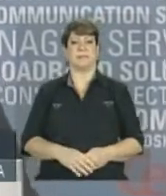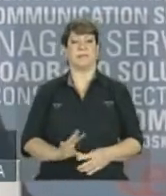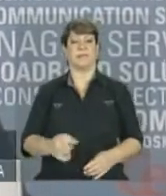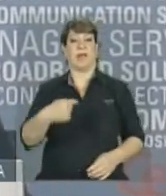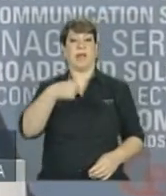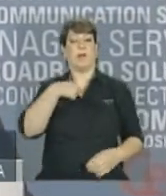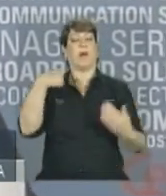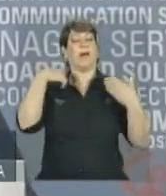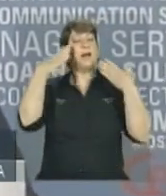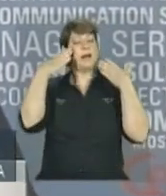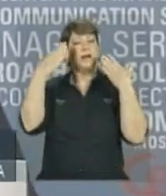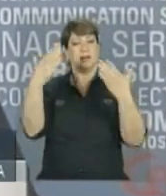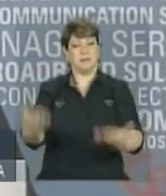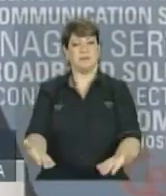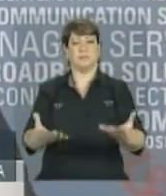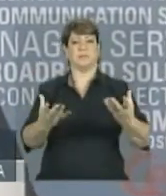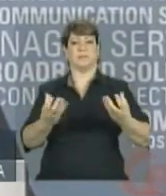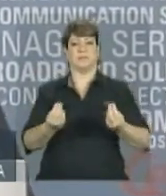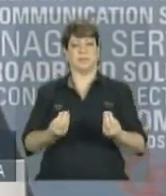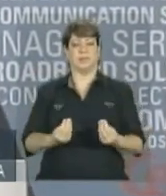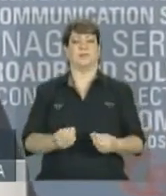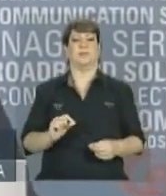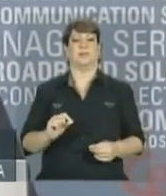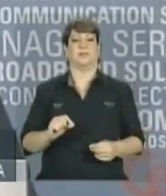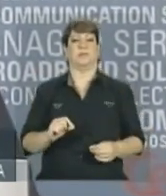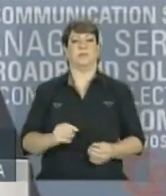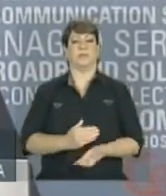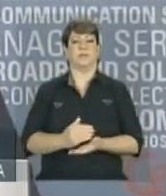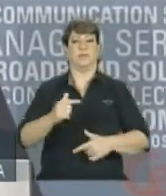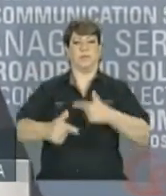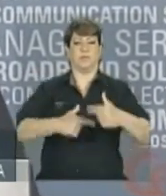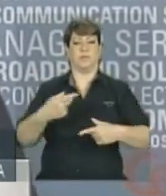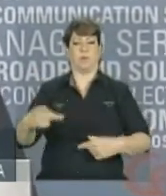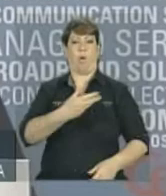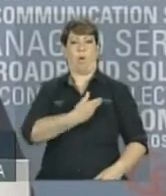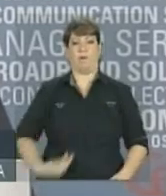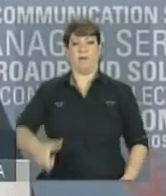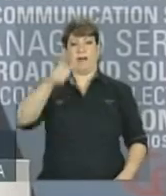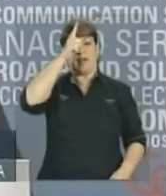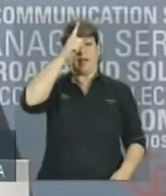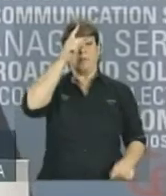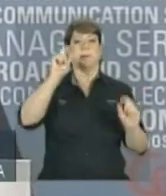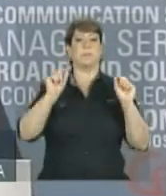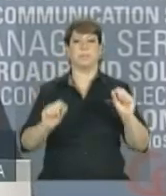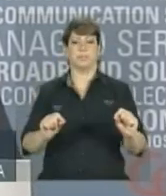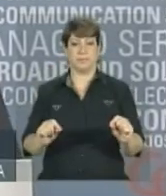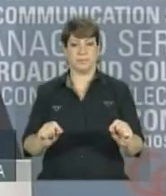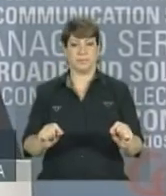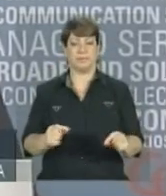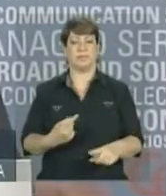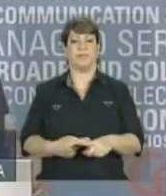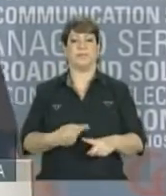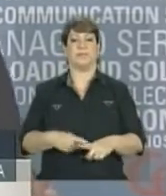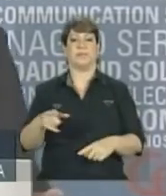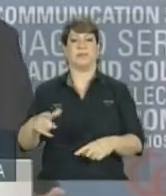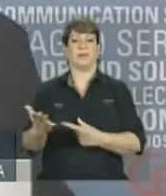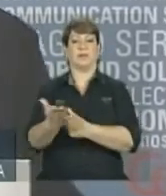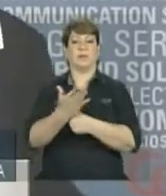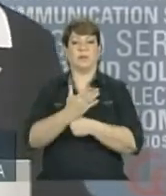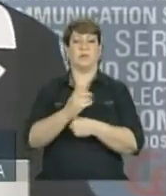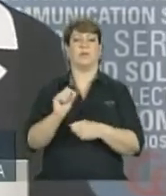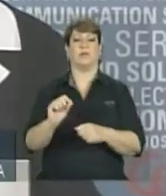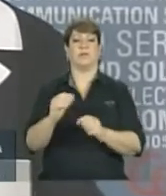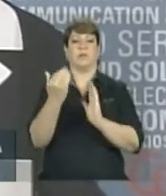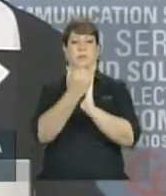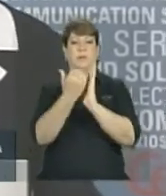agradeço as iniciativas do governo alemão no sentido de viabilizar o programa